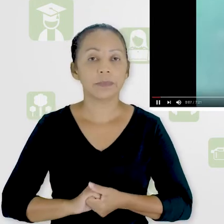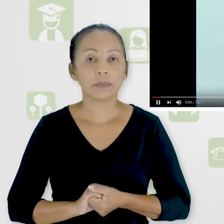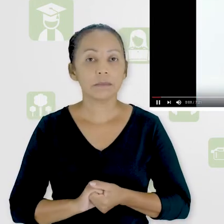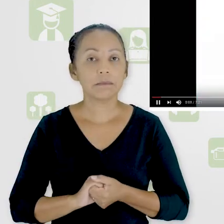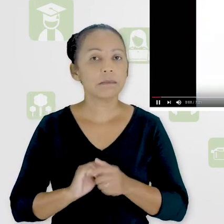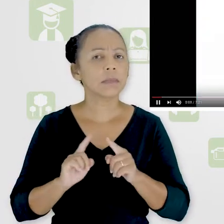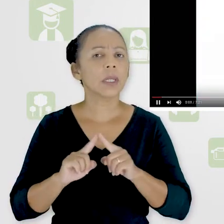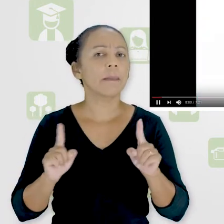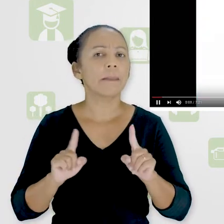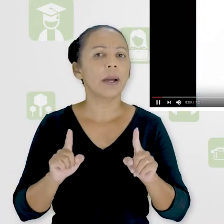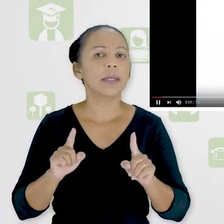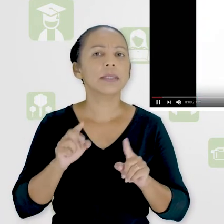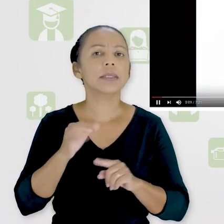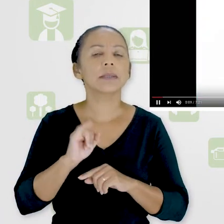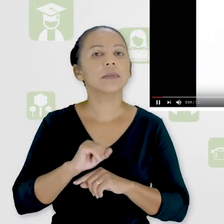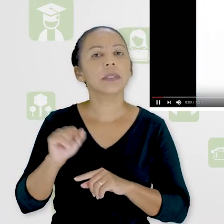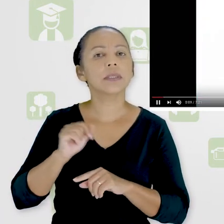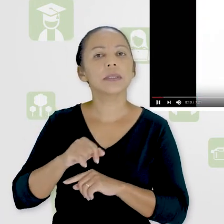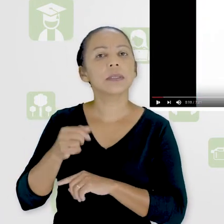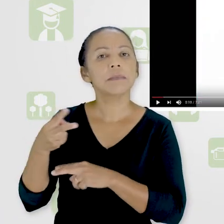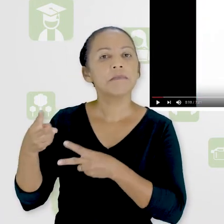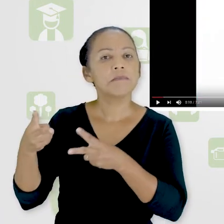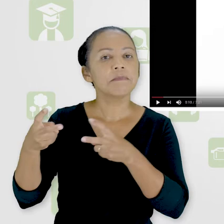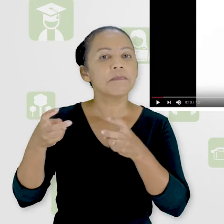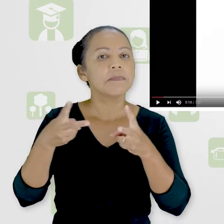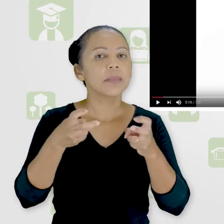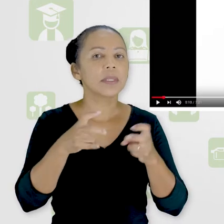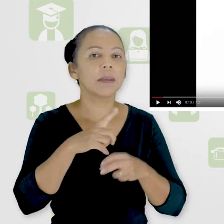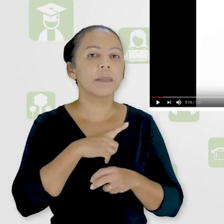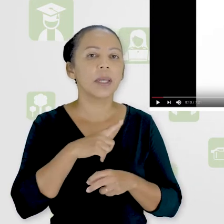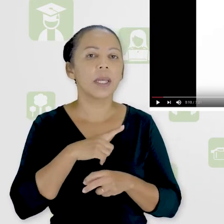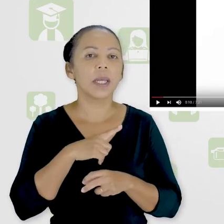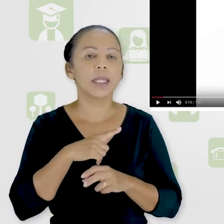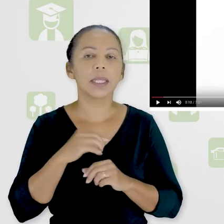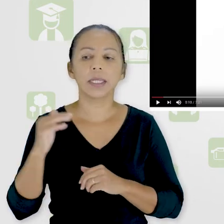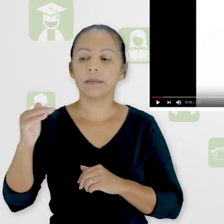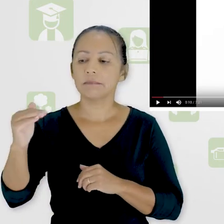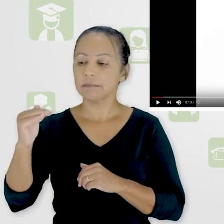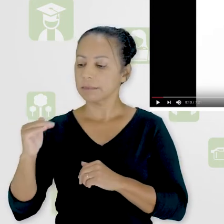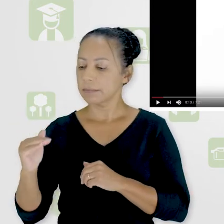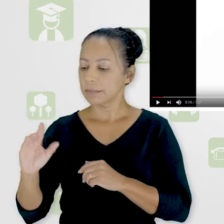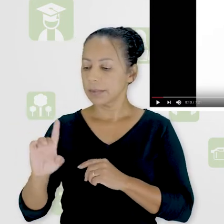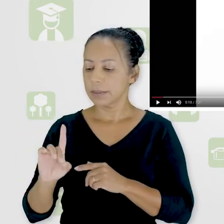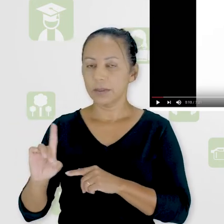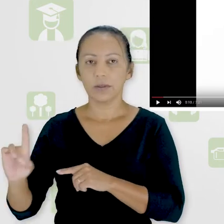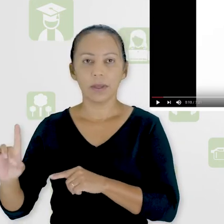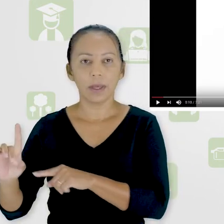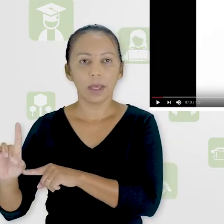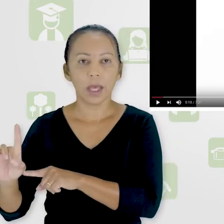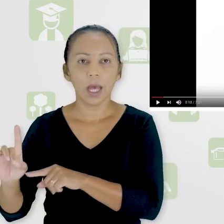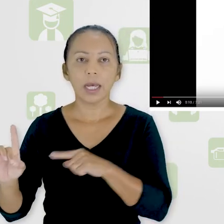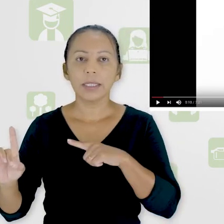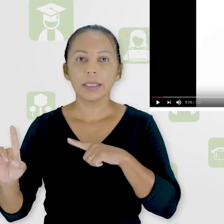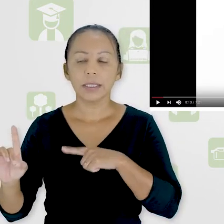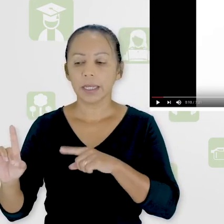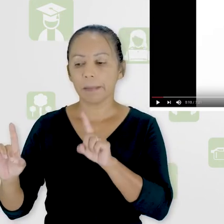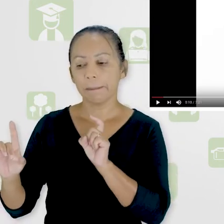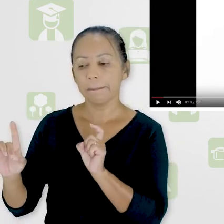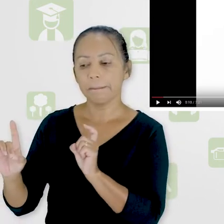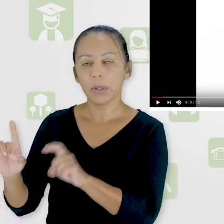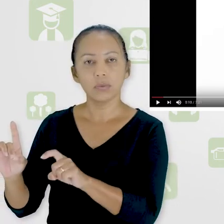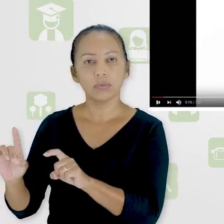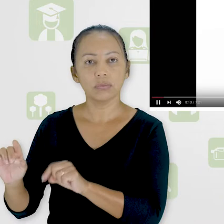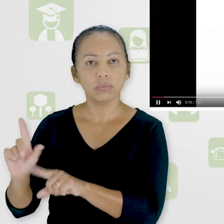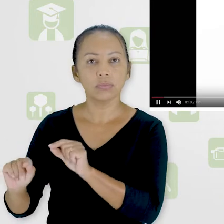Mas, se você observar, aqui no canto inferior direito, você tem aqui uma opção de legenda.